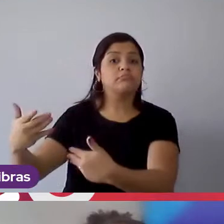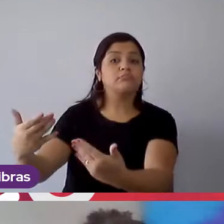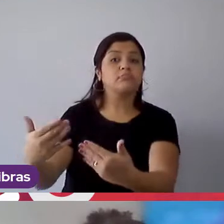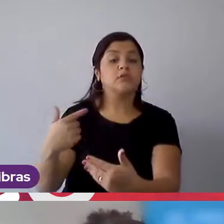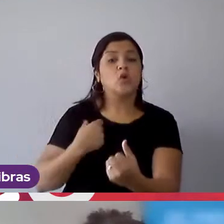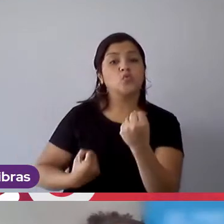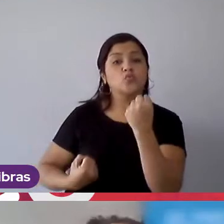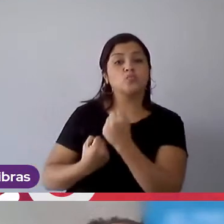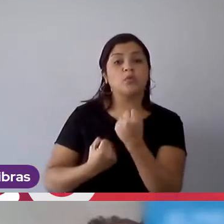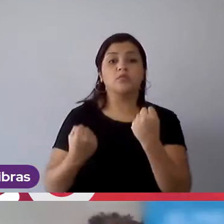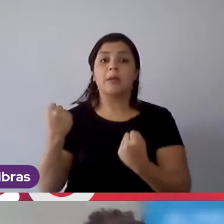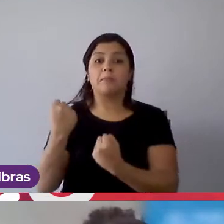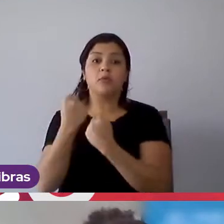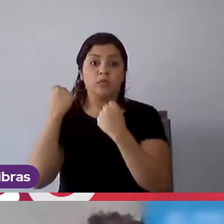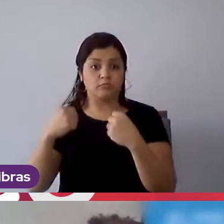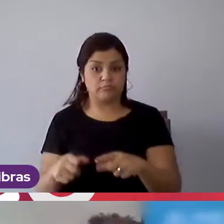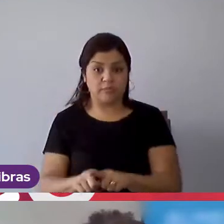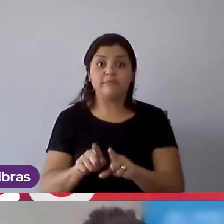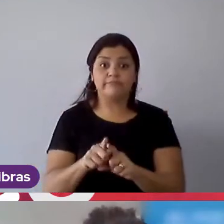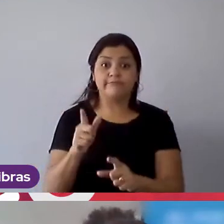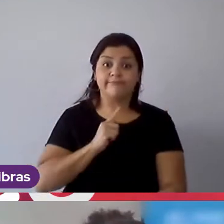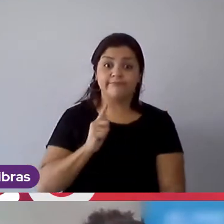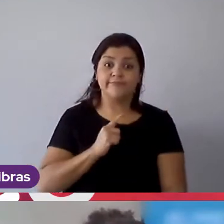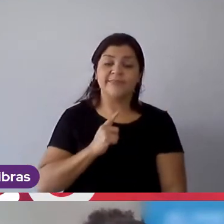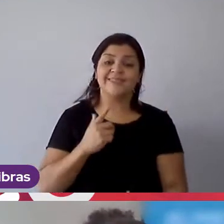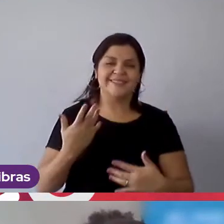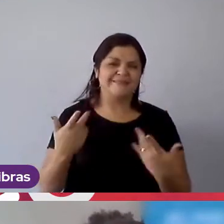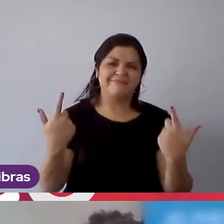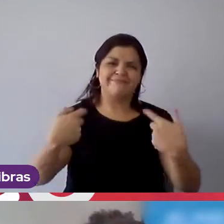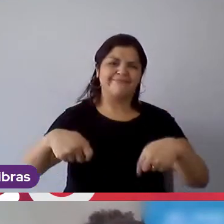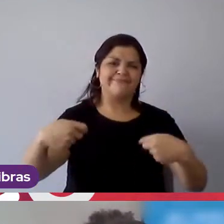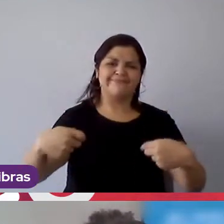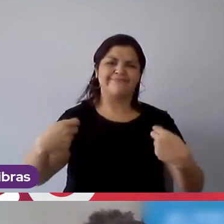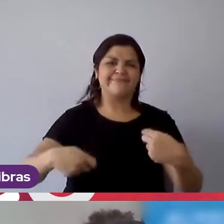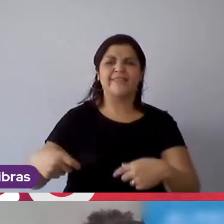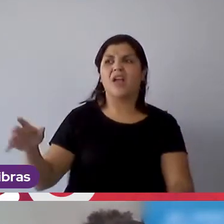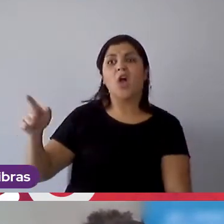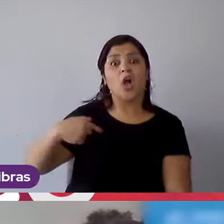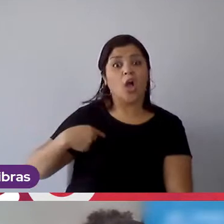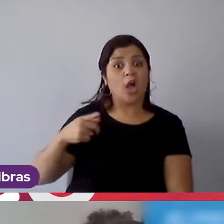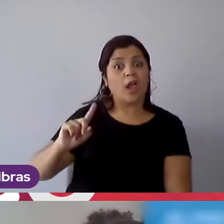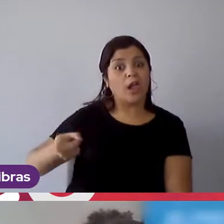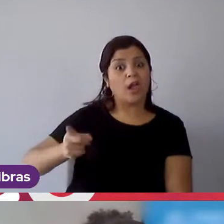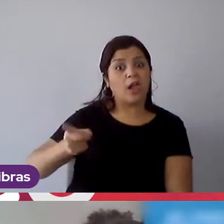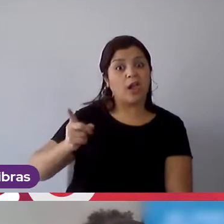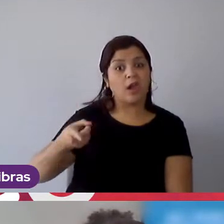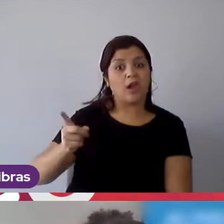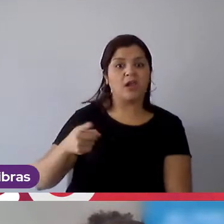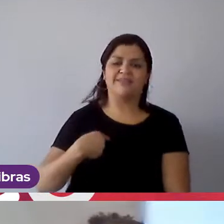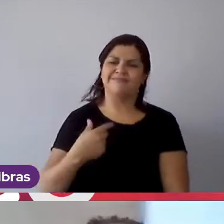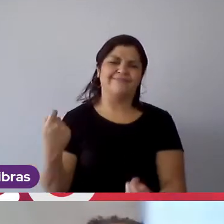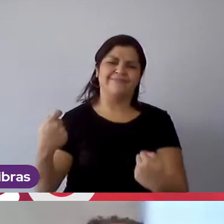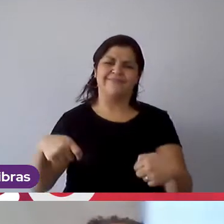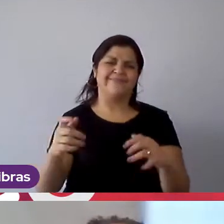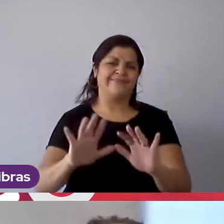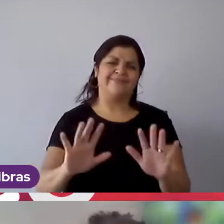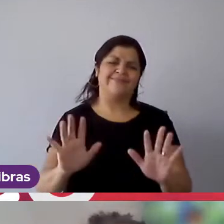suporte a ela e ela me dá suporte. Então, não precisa alguém ficar sempre cobrando, como em